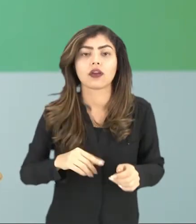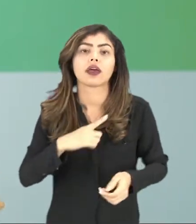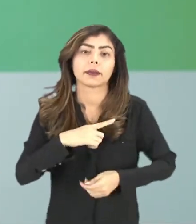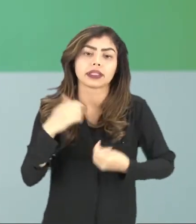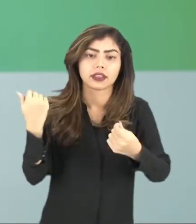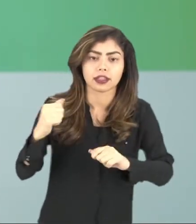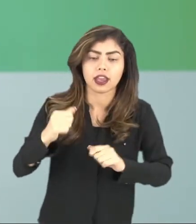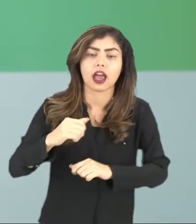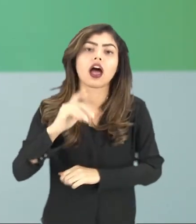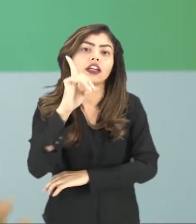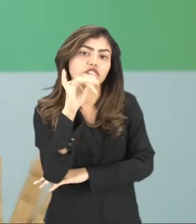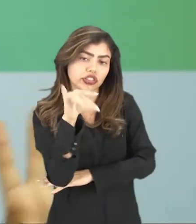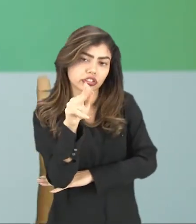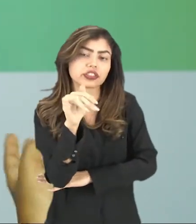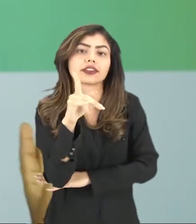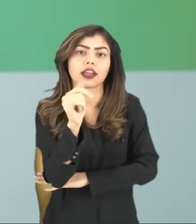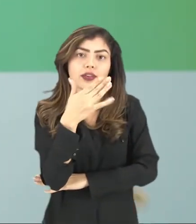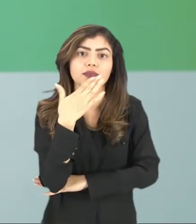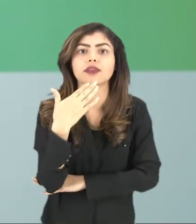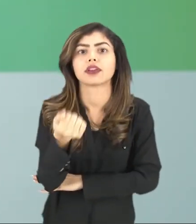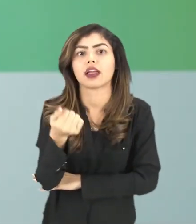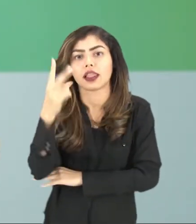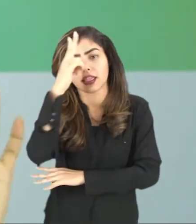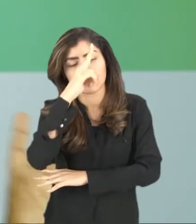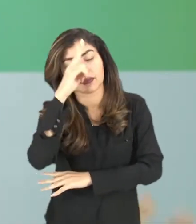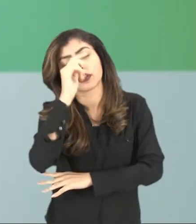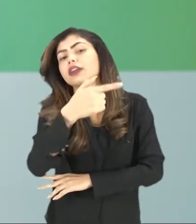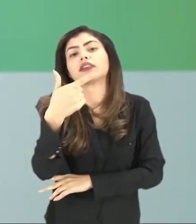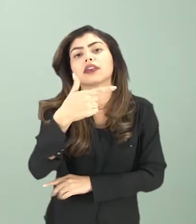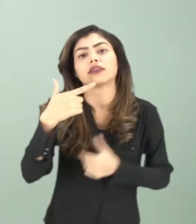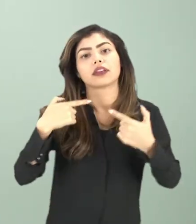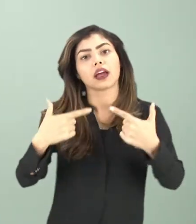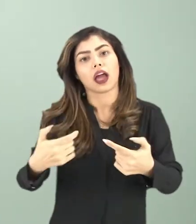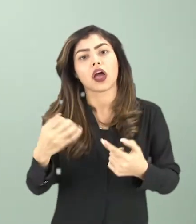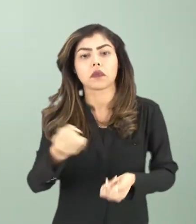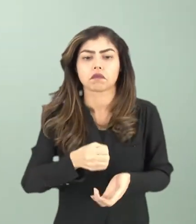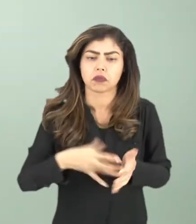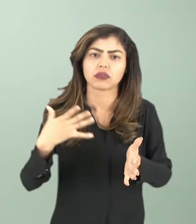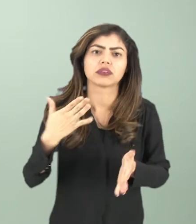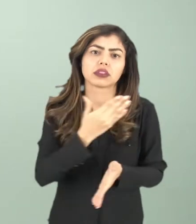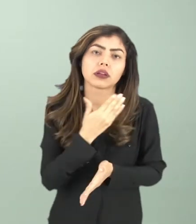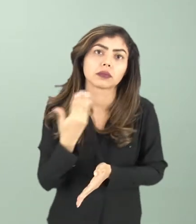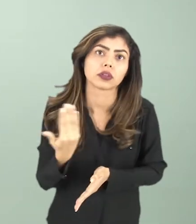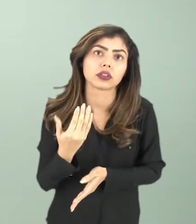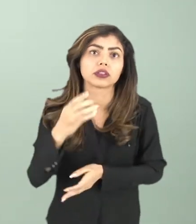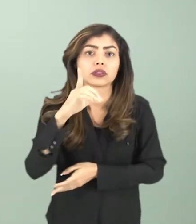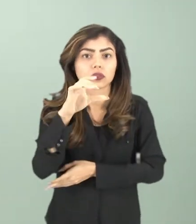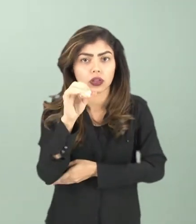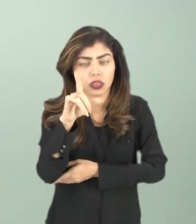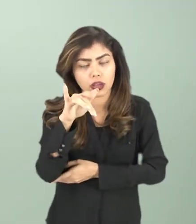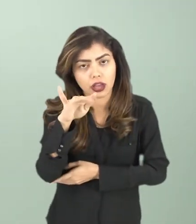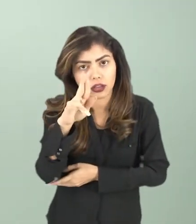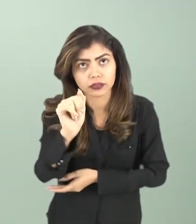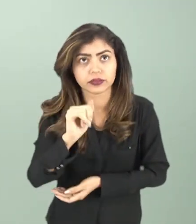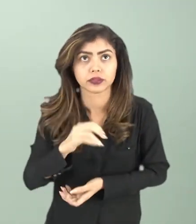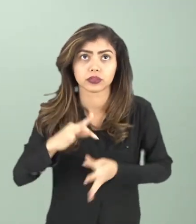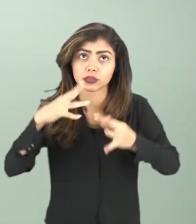preservado, aí, a sua dignidade, né? Lembrando que, na Segunda Guerra, tivemos muitas mortes, né? O holocausto e tudo mais.